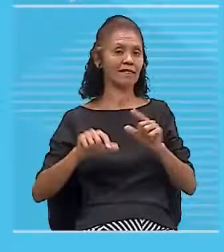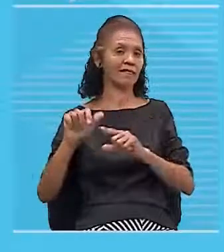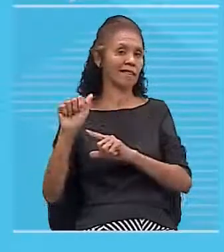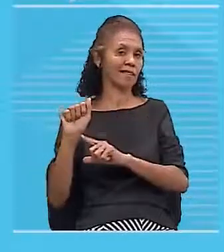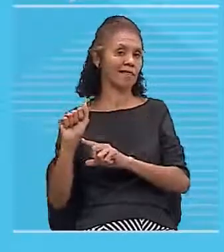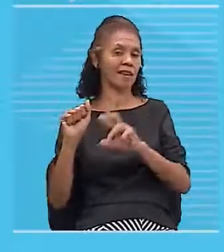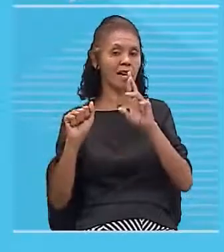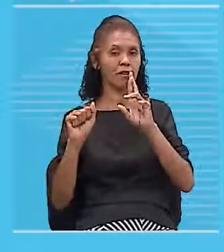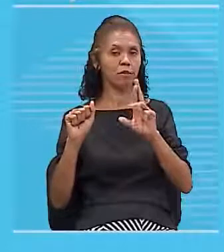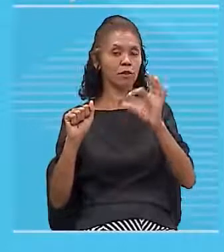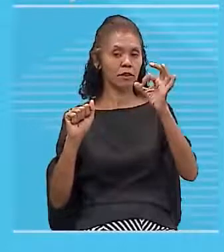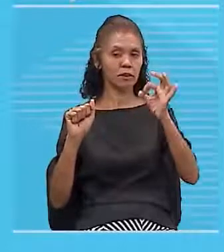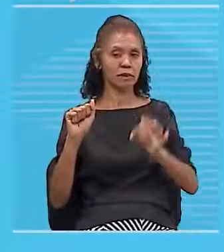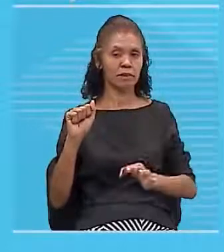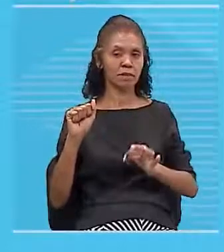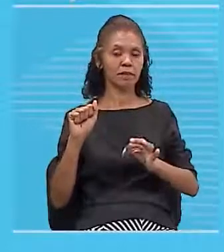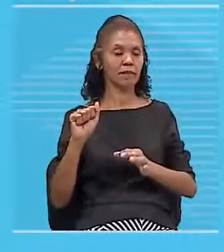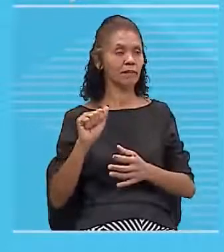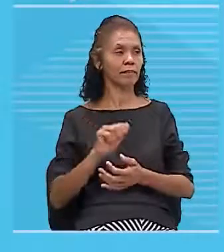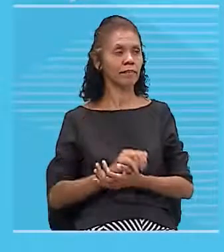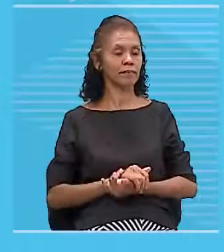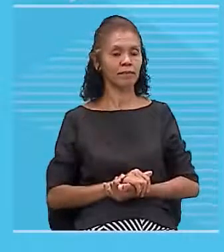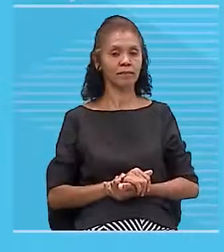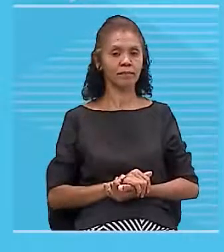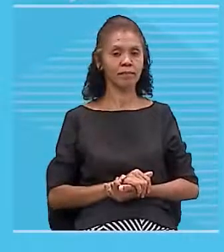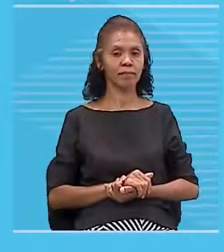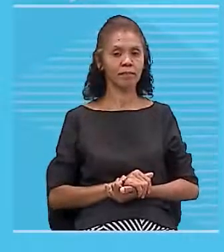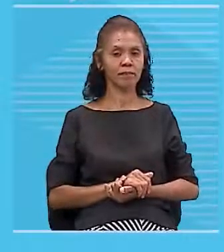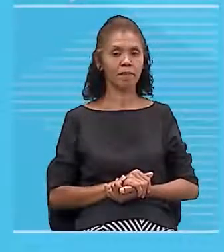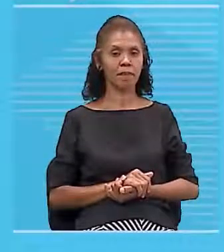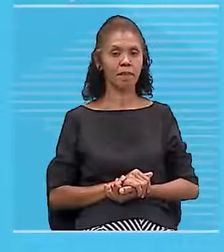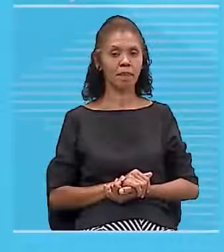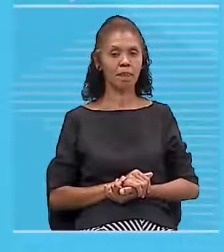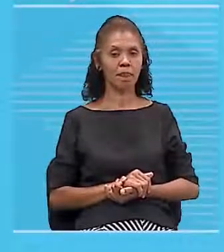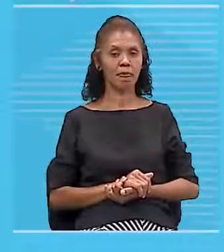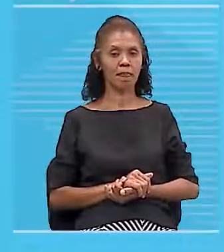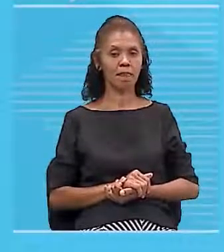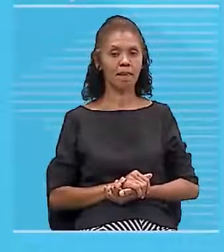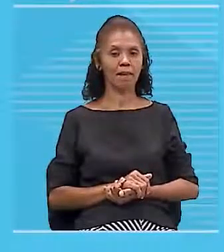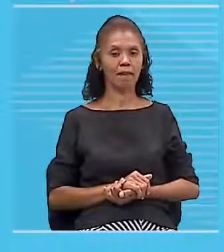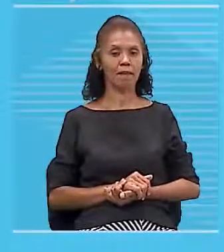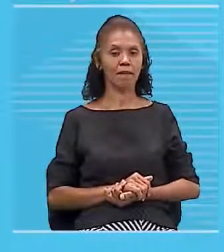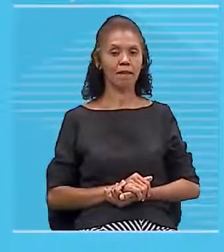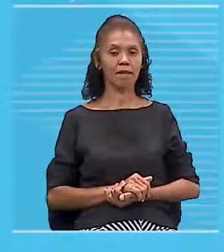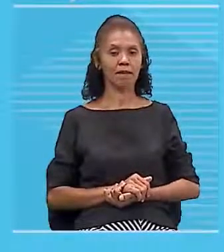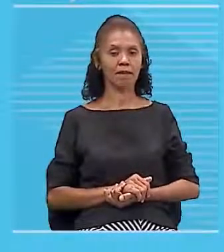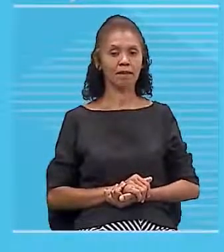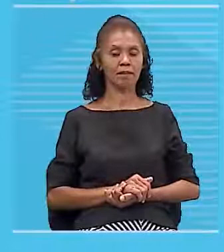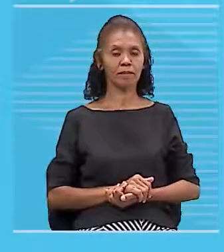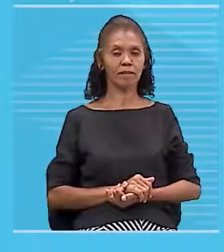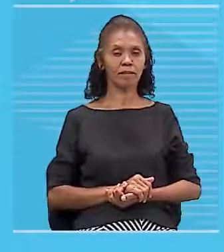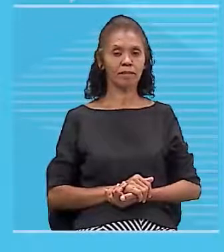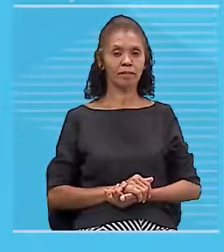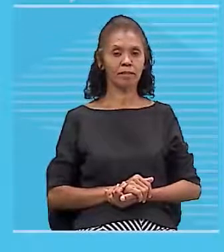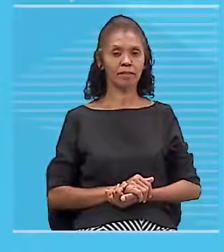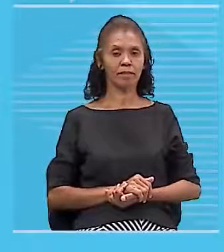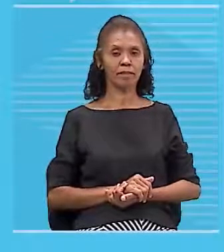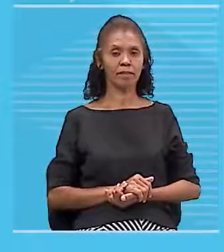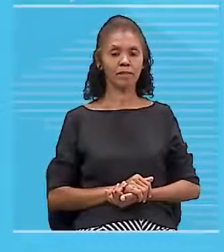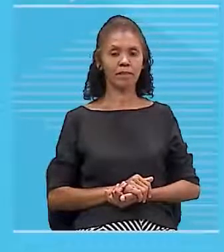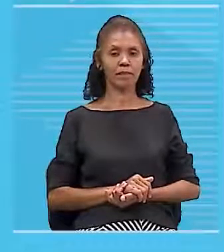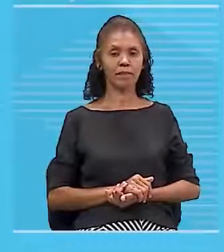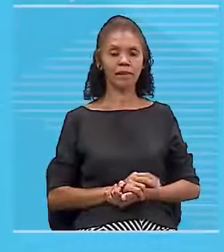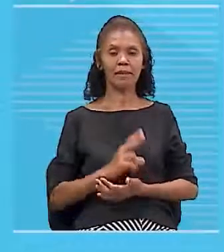gabarito corretinho. Exatamente, Adriana. Exatamente. Então, você sempre, sempre,